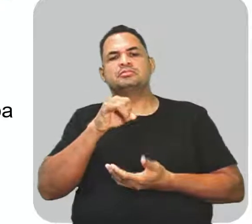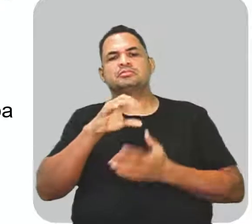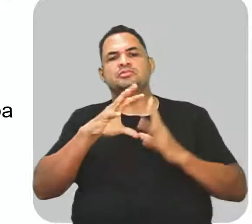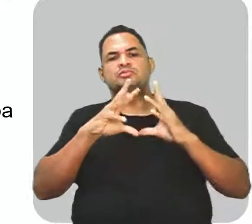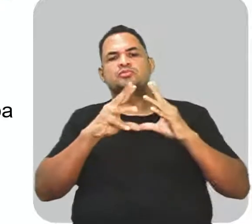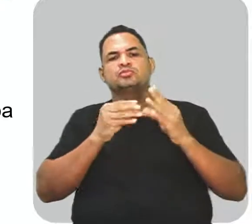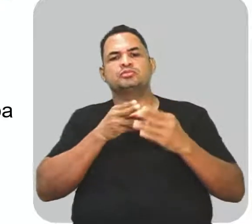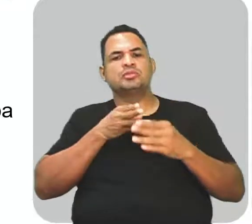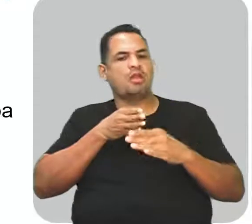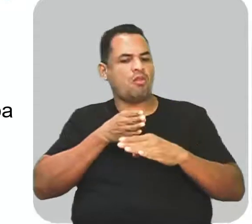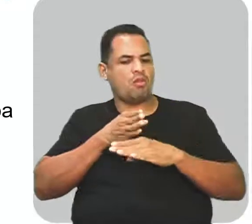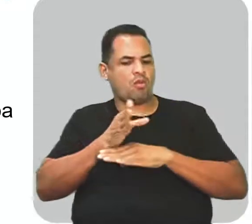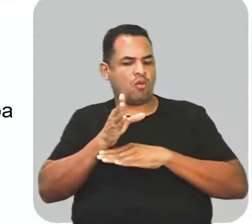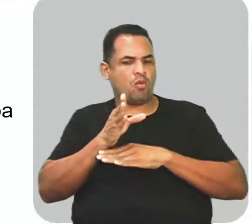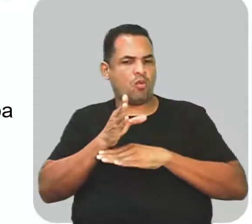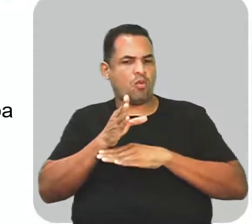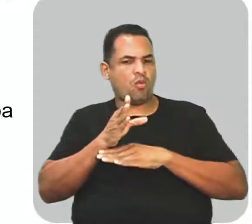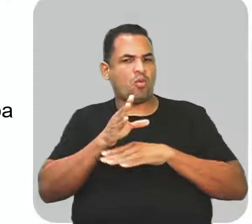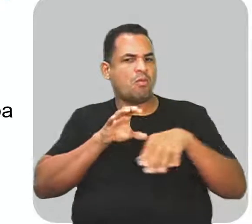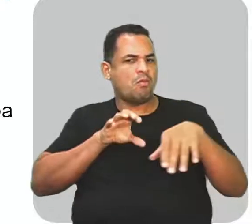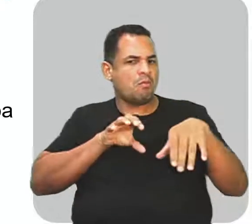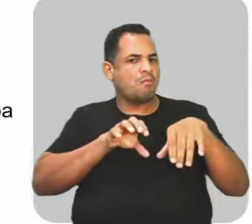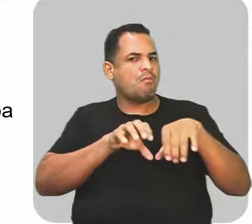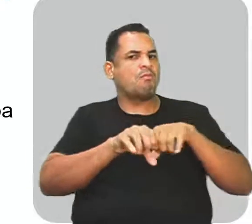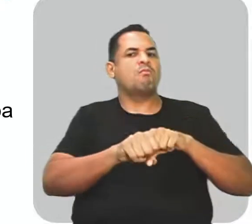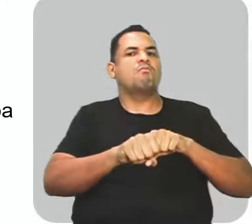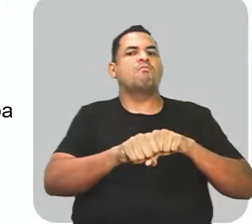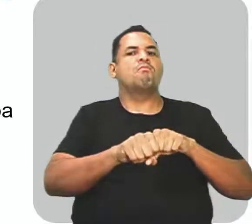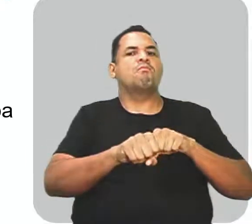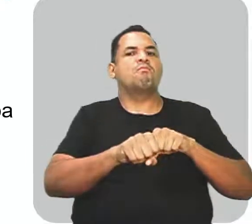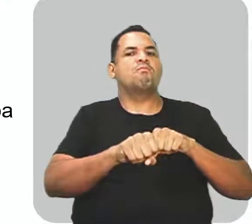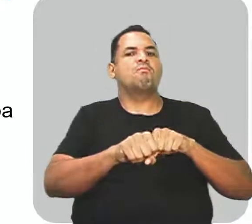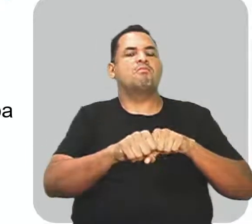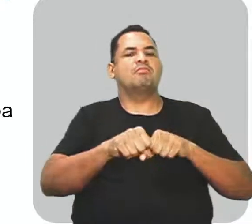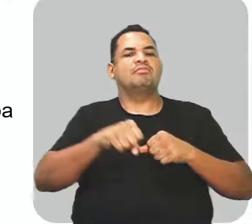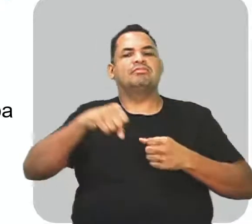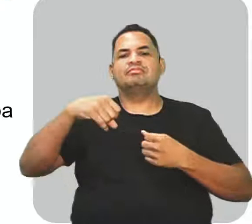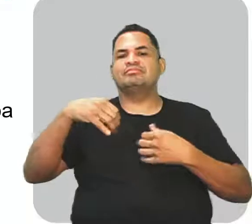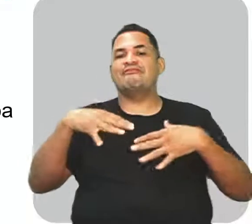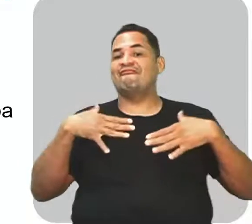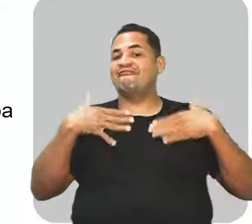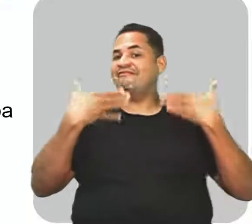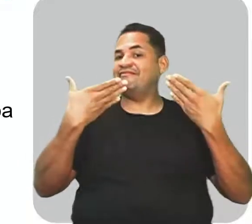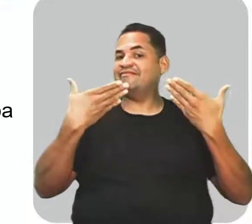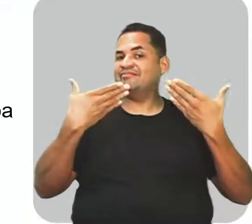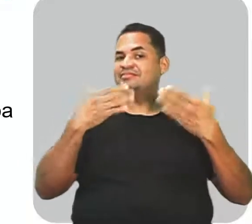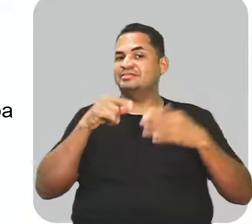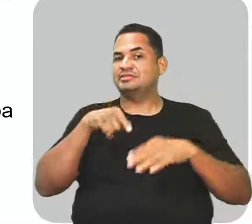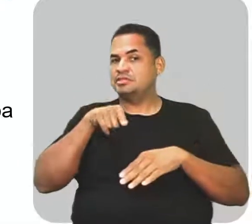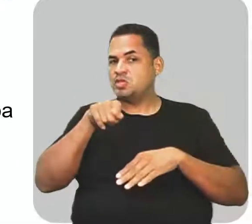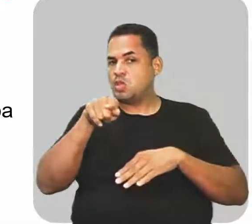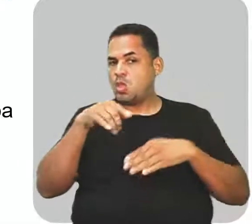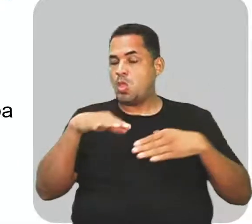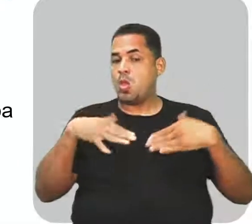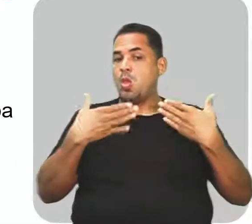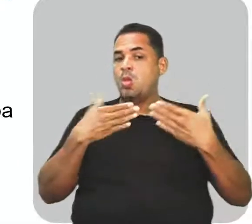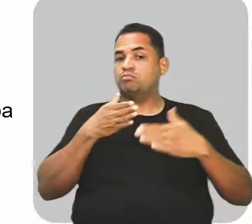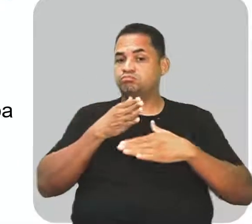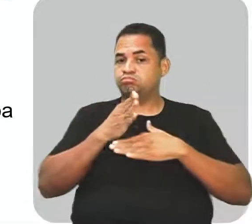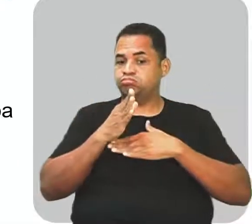seguimos para o baile de formatura, olha só, e todos seguimos para o baile de formatura,